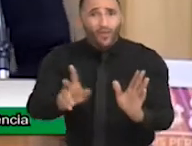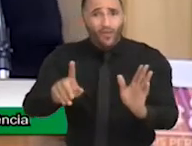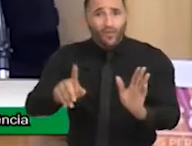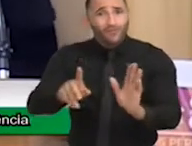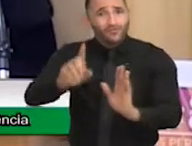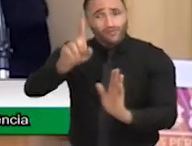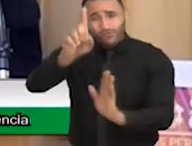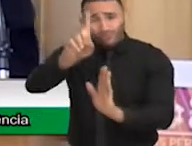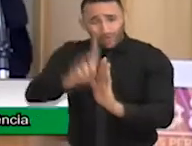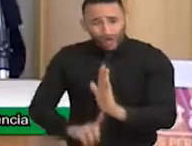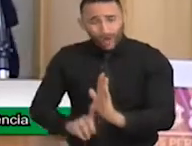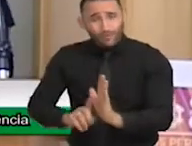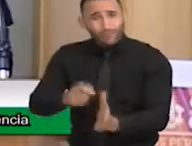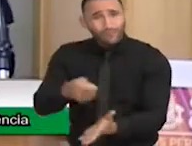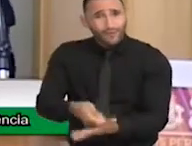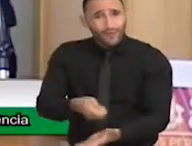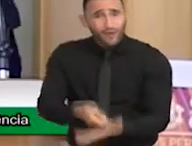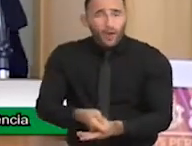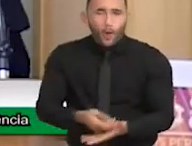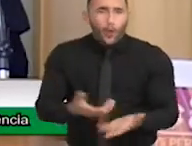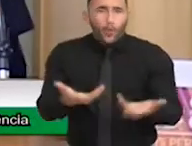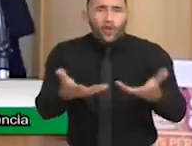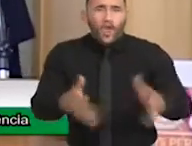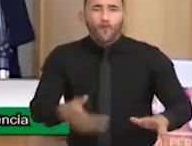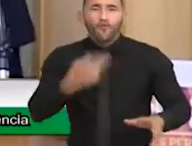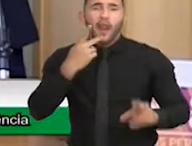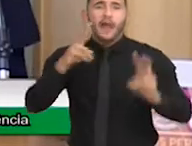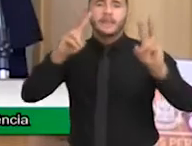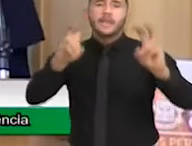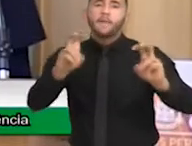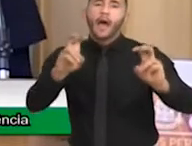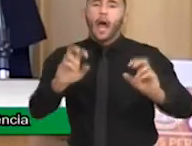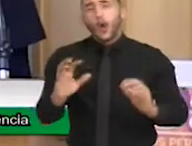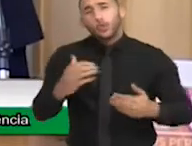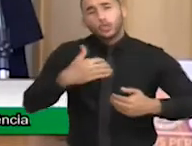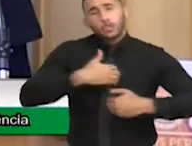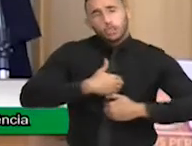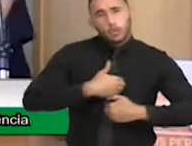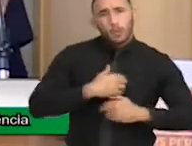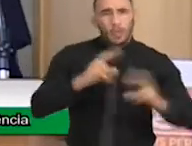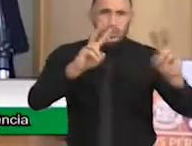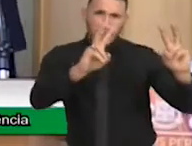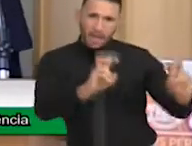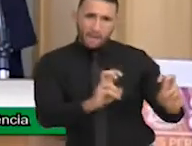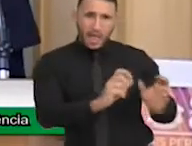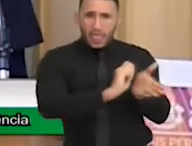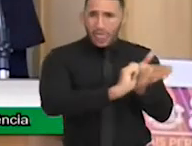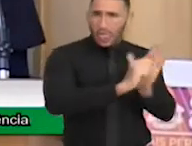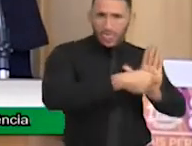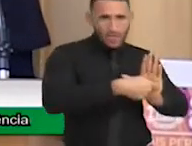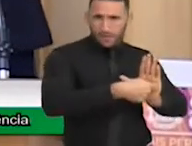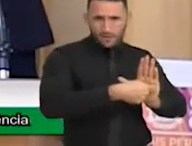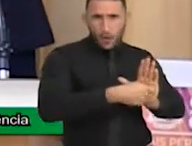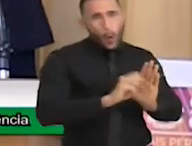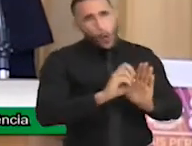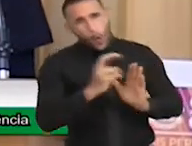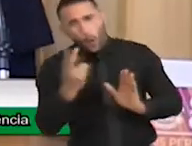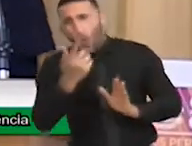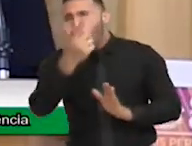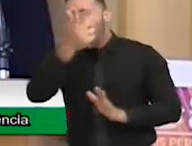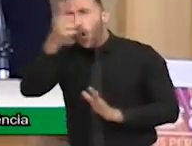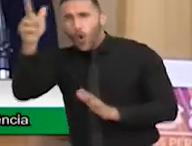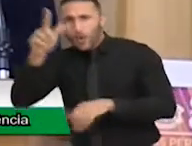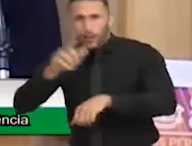Eu não estou aqui para falar de autismo. Eu não estou aqui para falar de síndrome de Down. Eu não estou aqui para falar de paralisia cerebral.